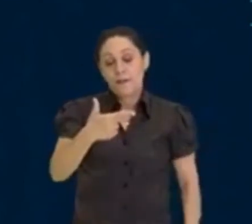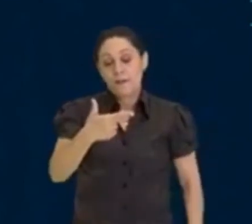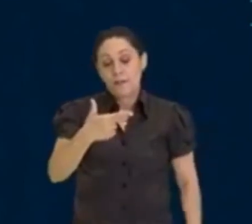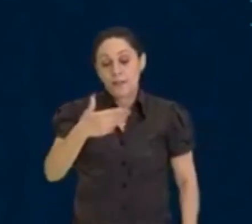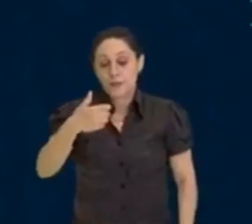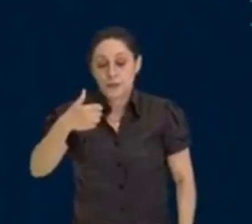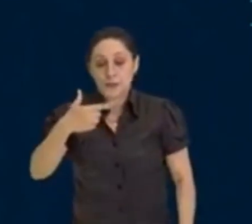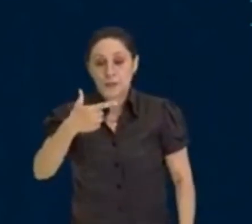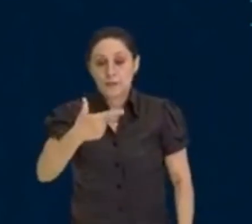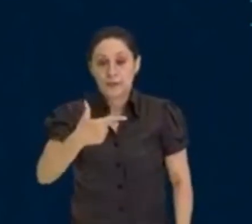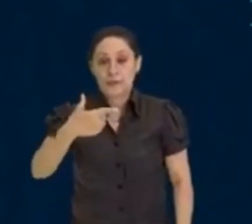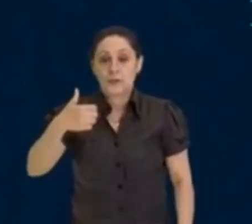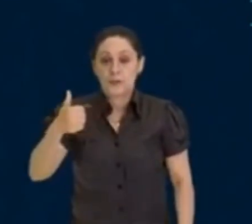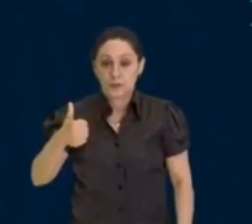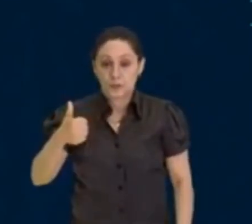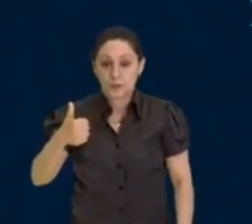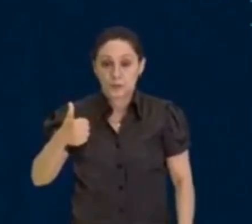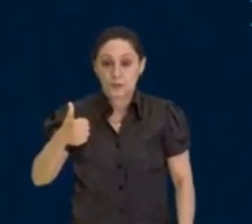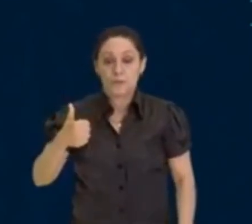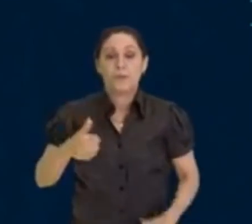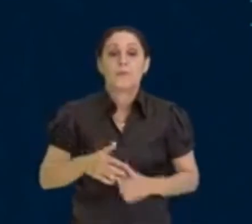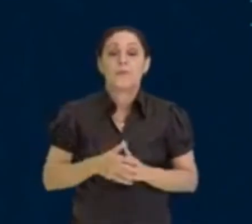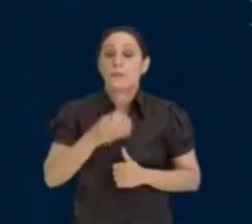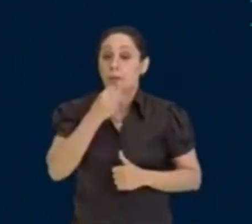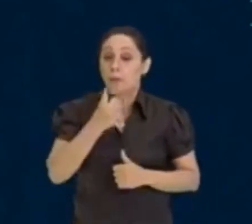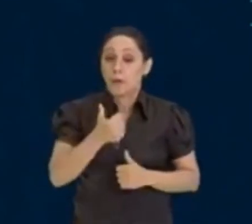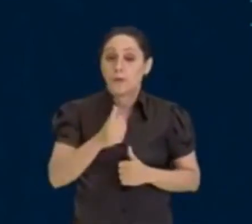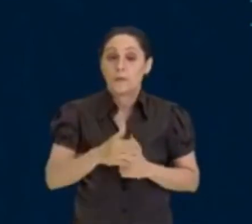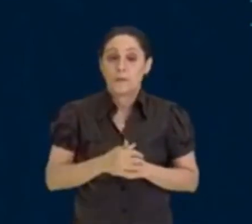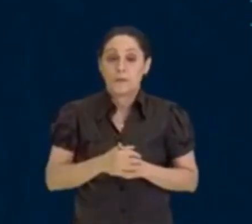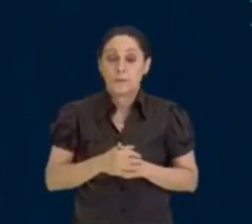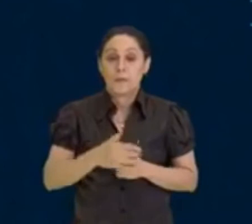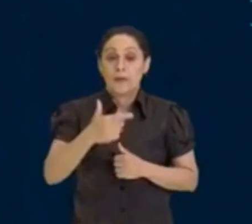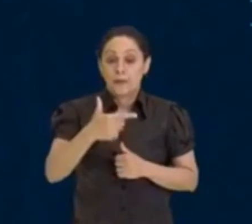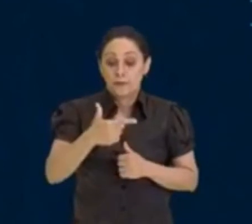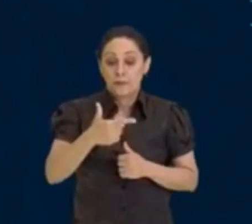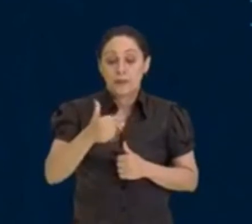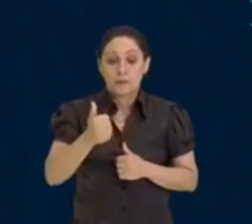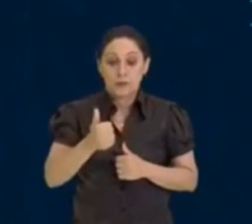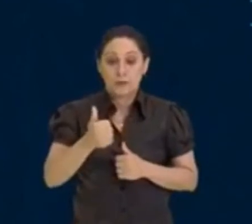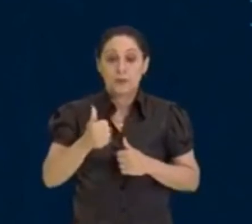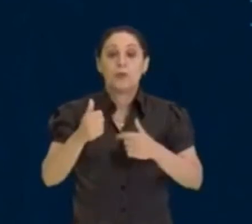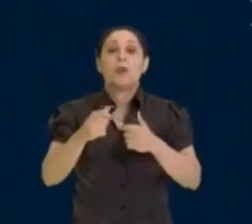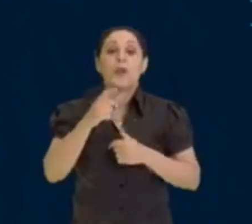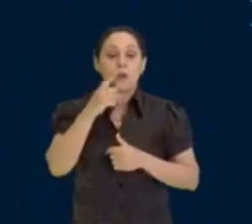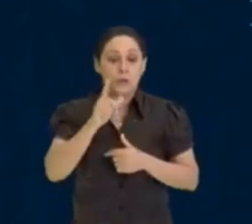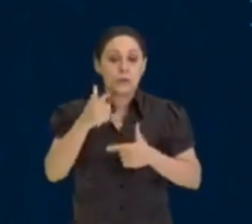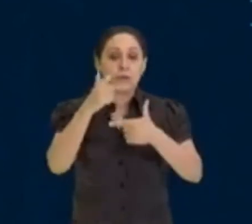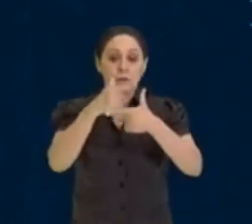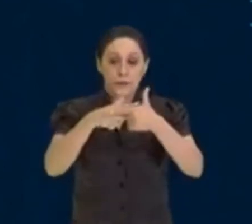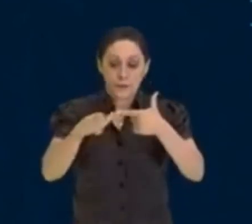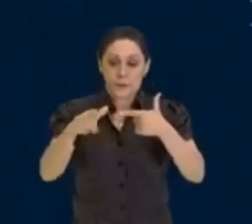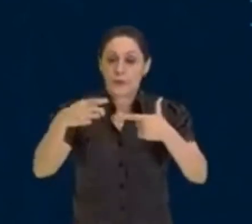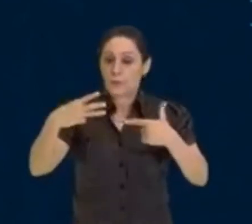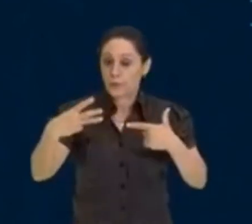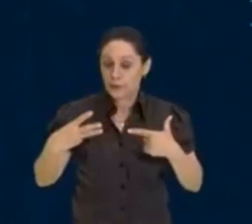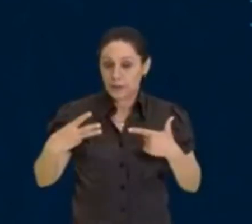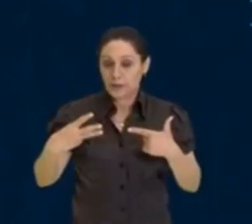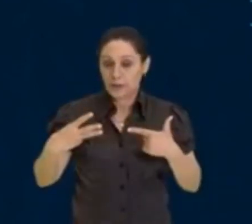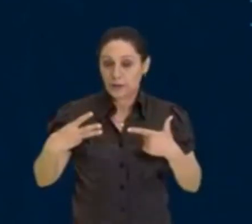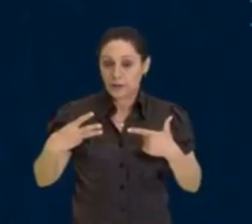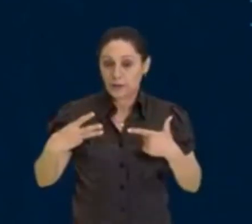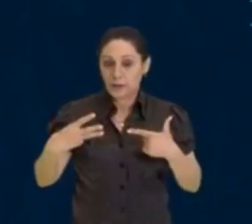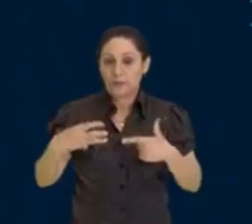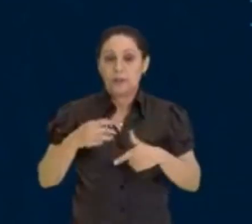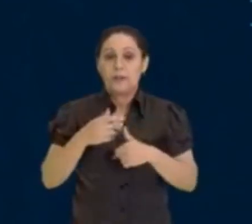por 3, 21, tá bom? 21, eu consigo ainda dividir por 3, 21